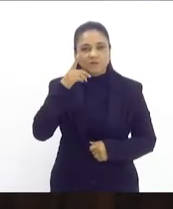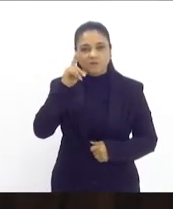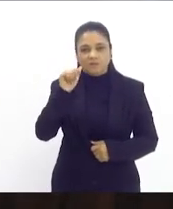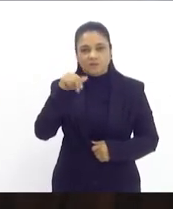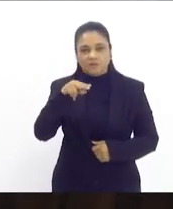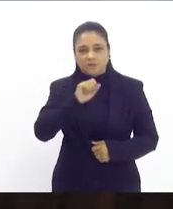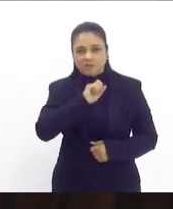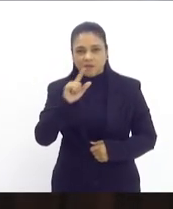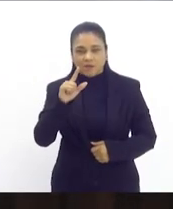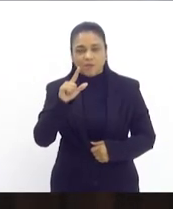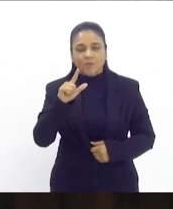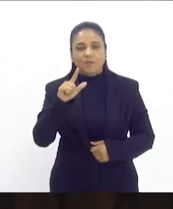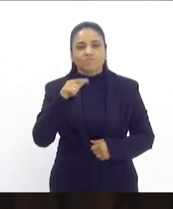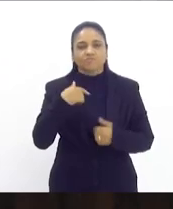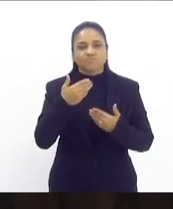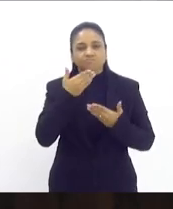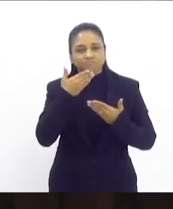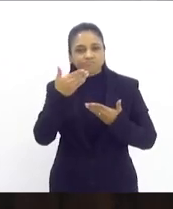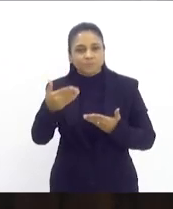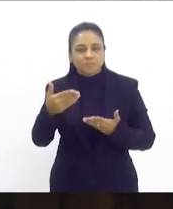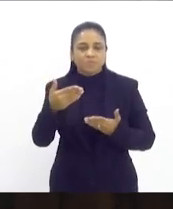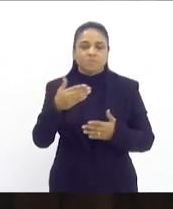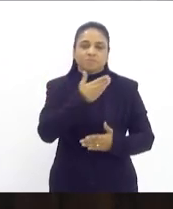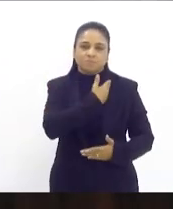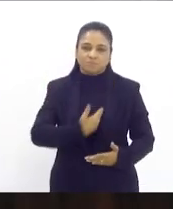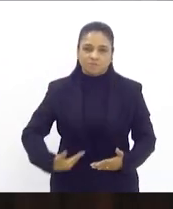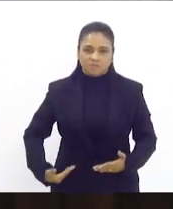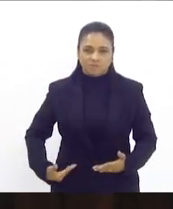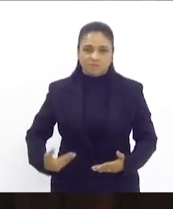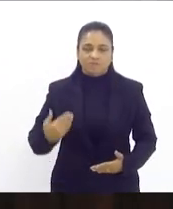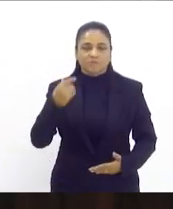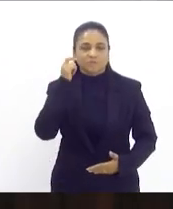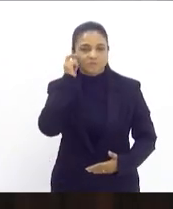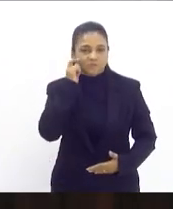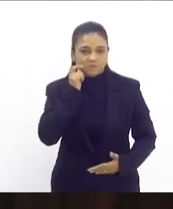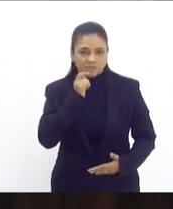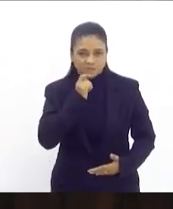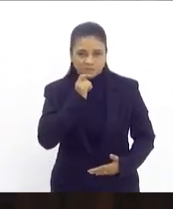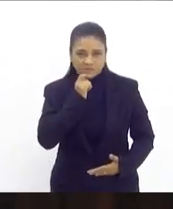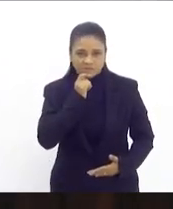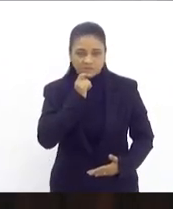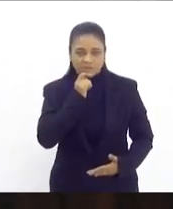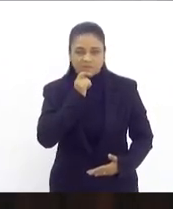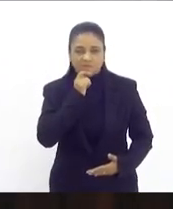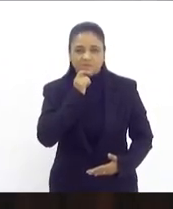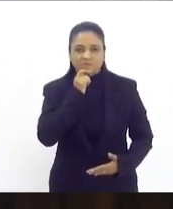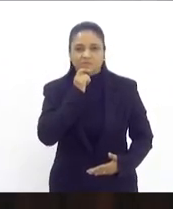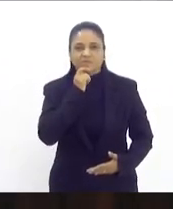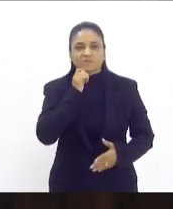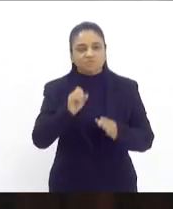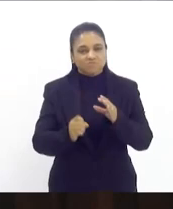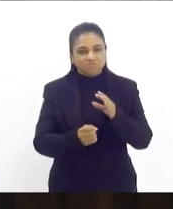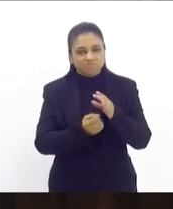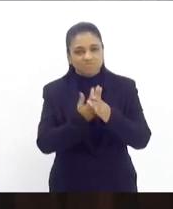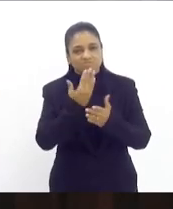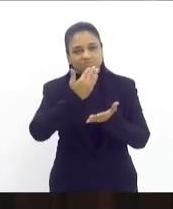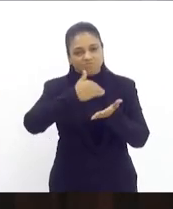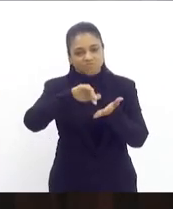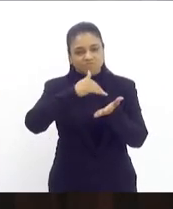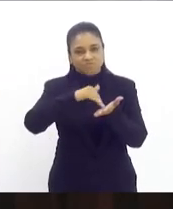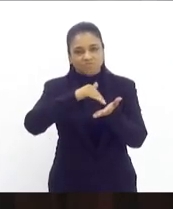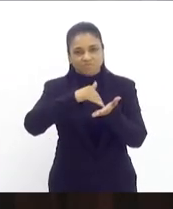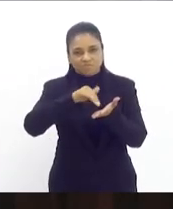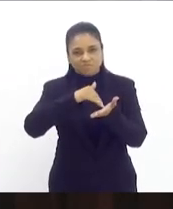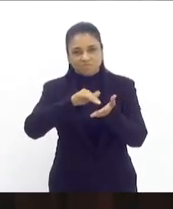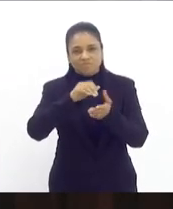Librelon, que solicita ao excelentíssimo senhor governador do Estado do Rio de Janeiro, Cláudio Castro, a criação do escritório social